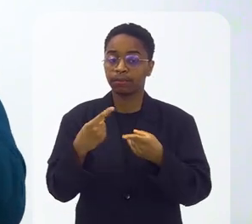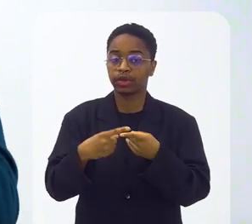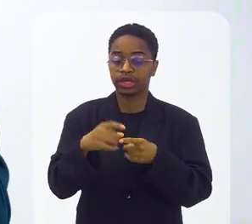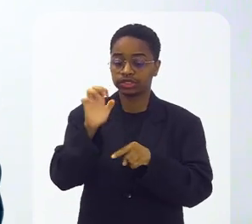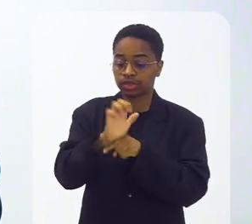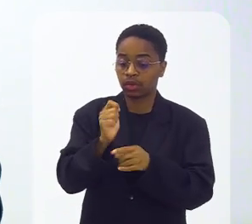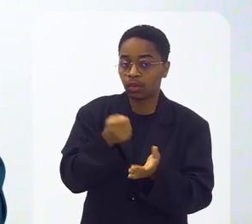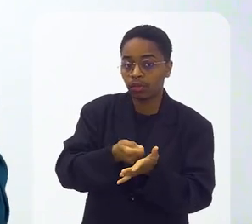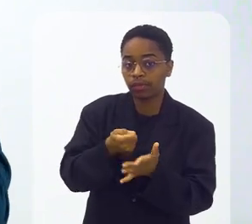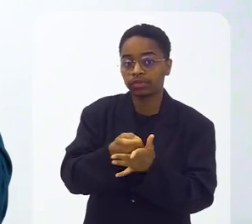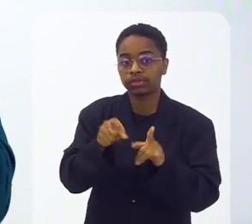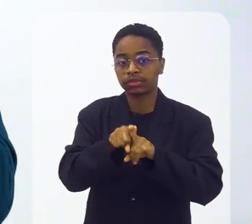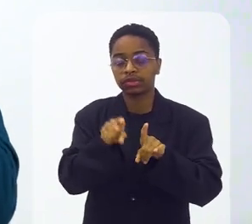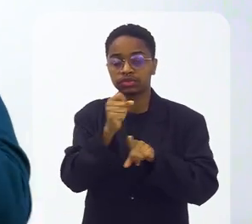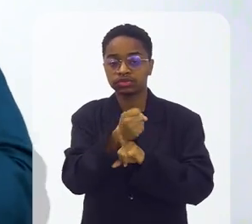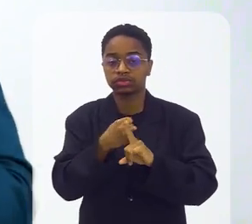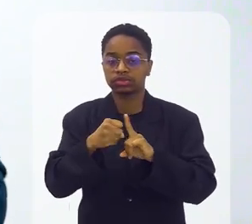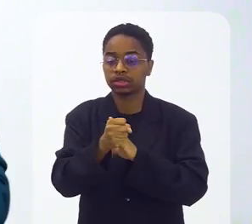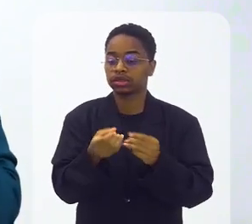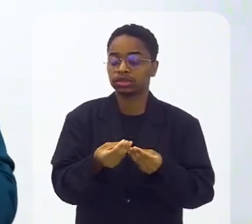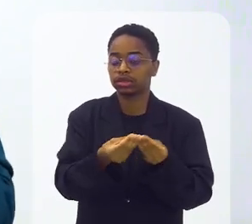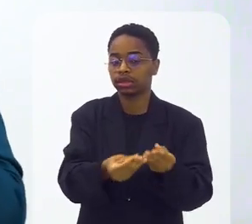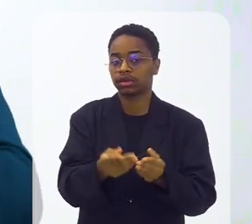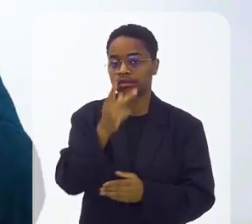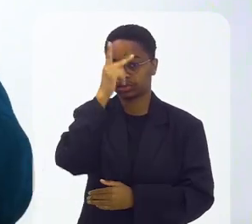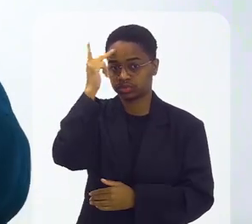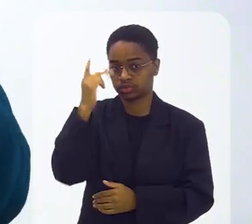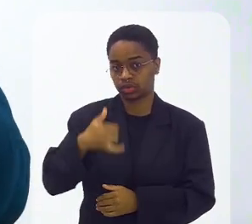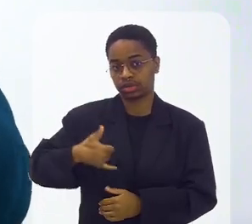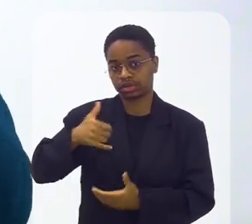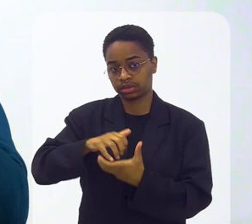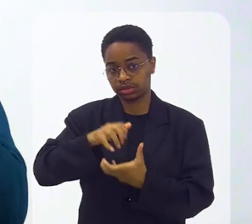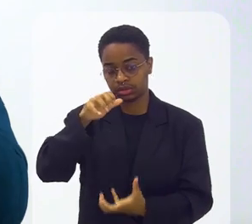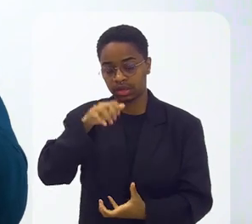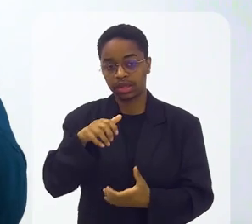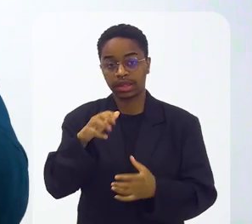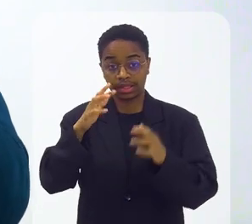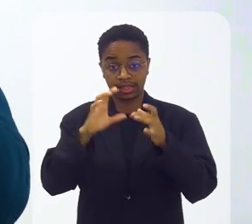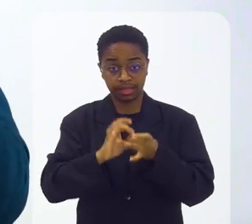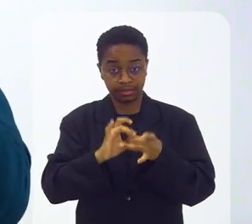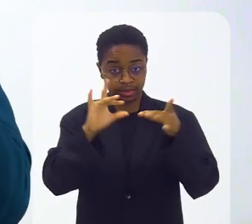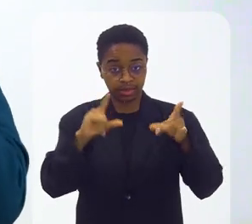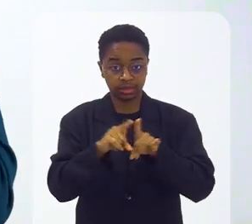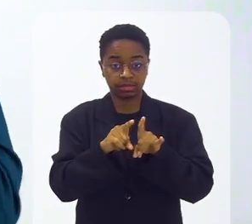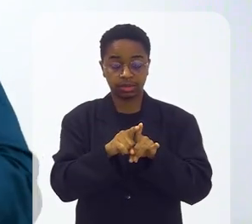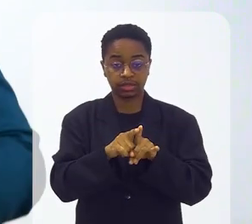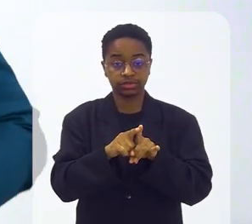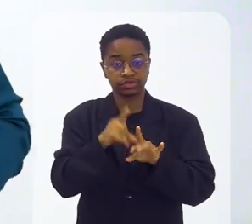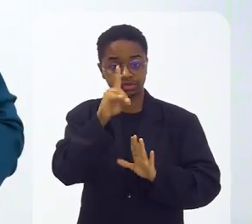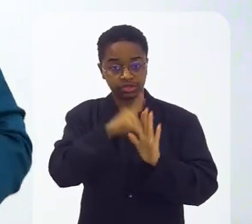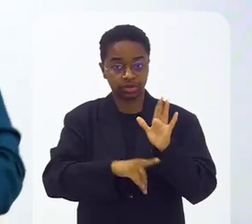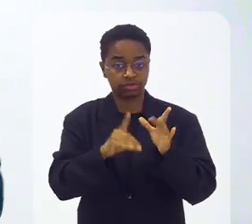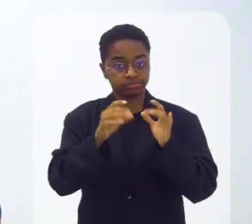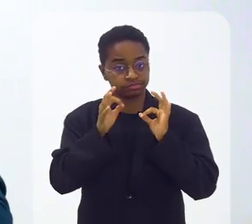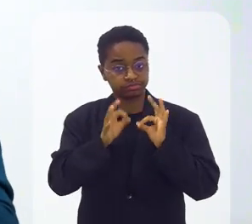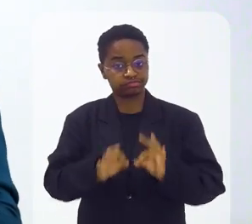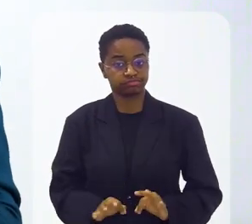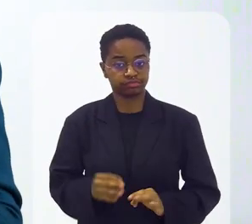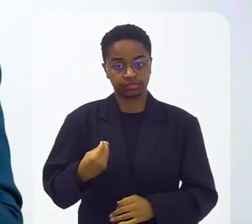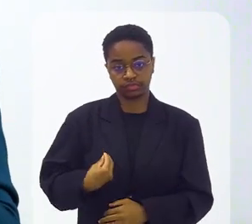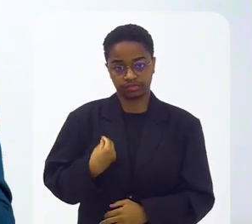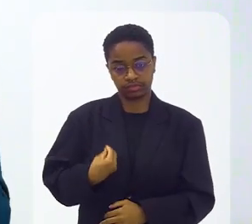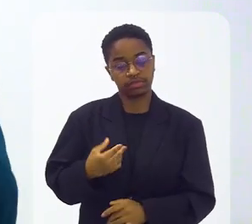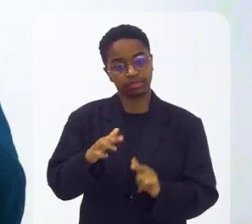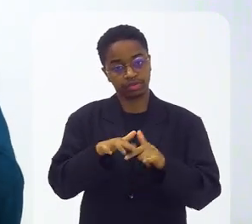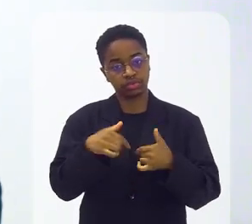obrigação do Estado e da sociedade assegurar à pessoa idosa a liberdade, o respeito à dignidade. E é disso que nós estamos